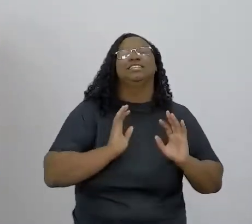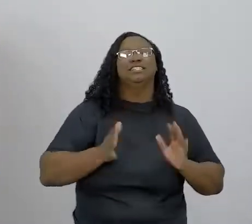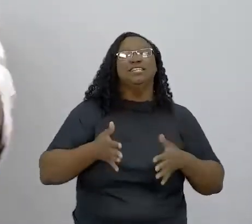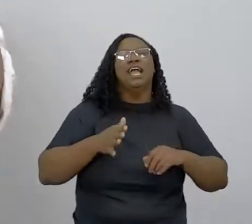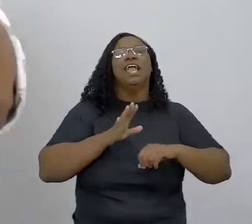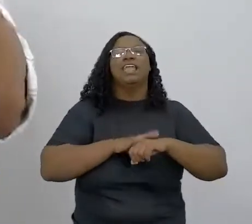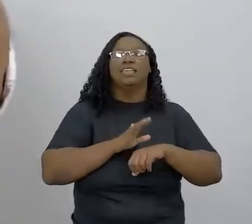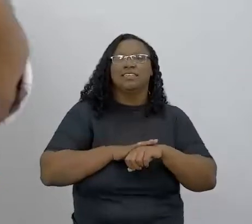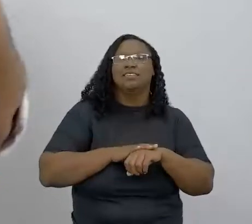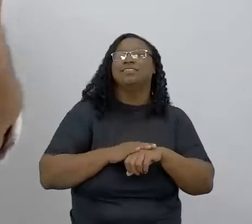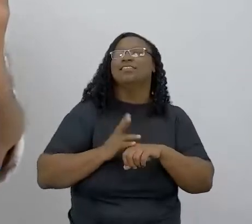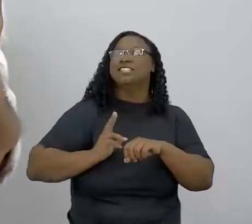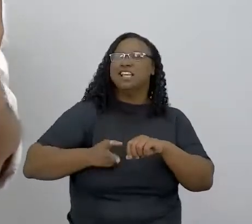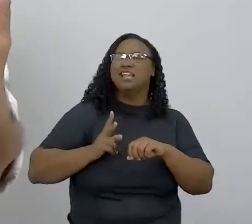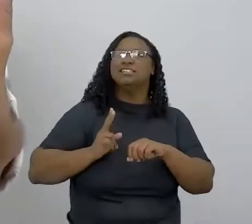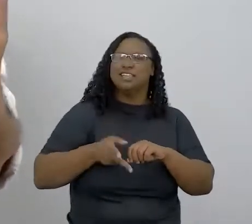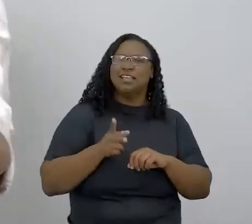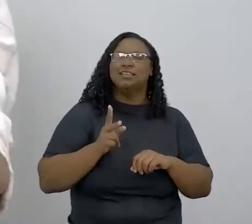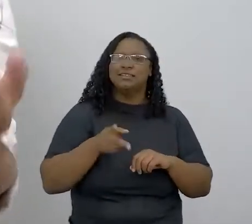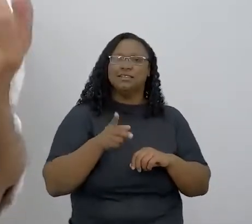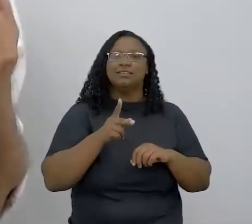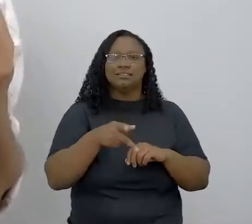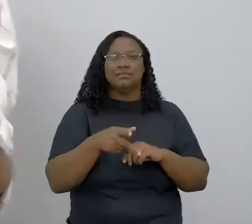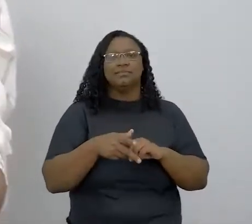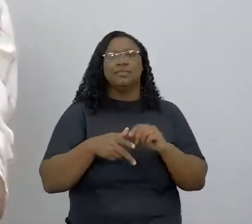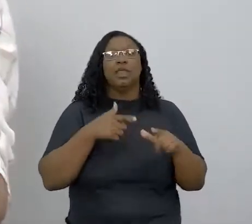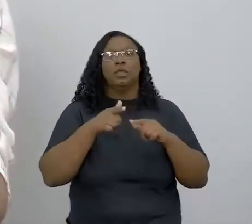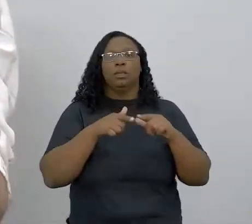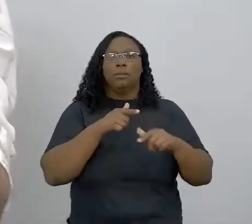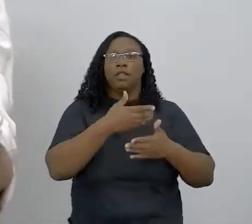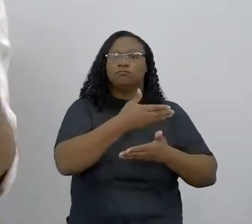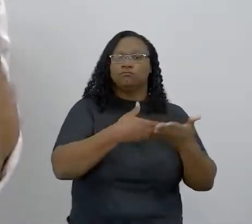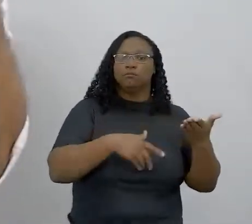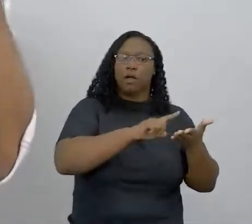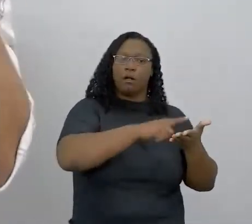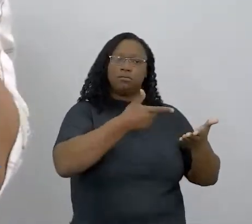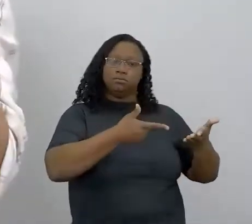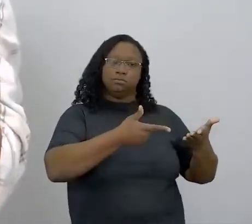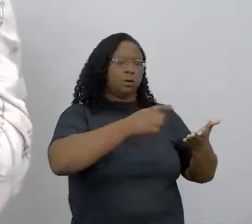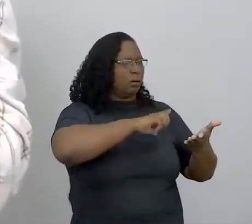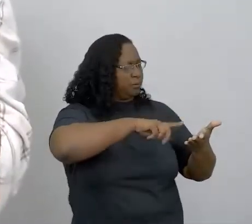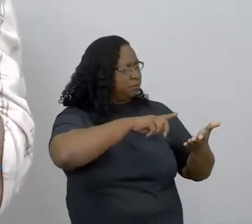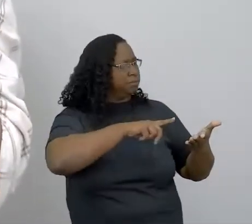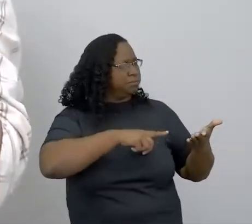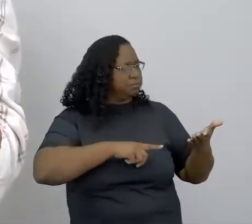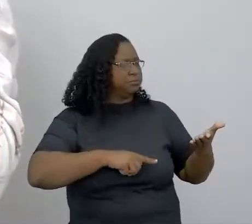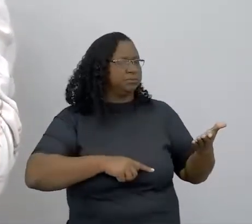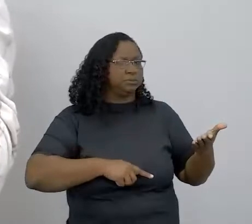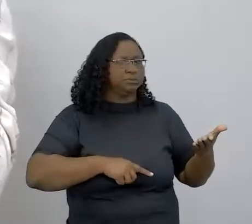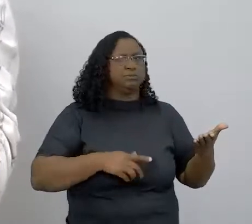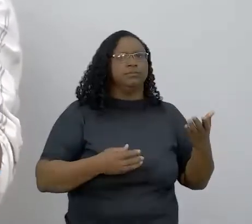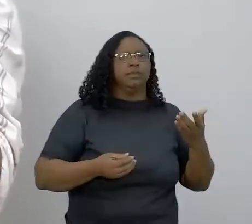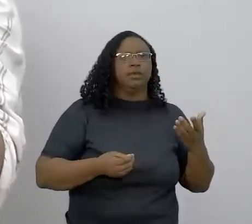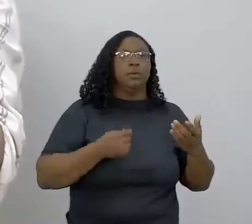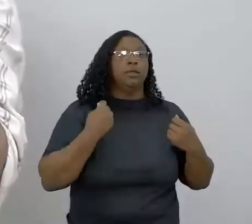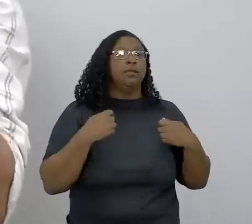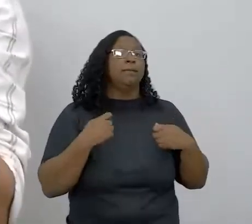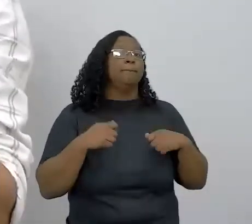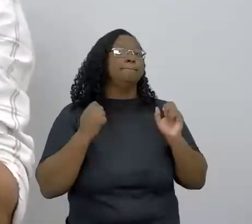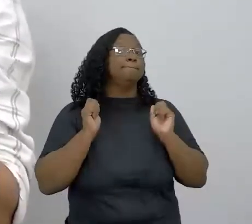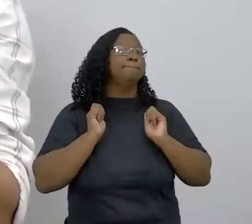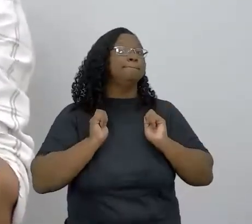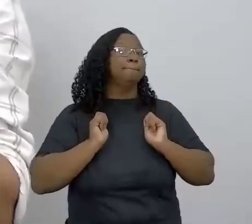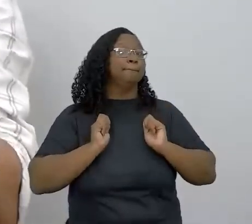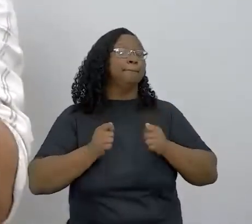e estão fazendo sempre esse trabalho, né? No diário de bordo deles, eles estão se autoavaliando também para ver quais características que eles têm